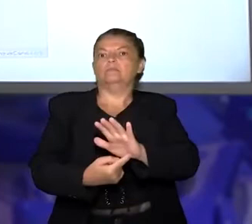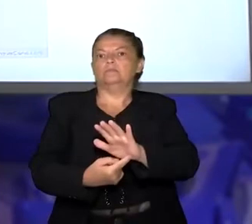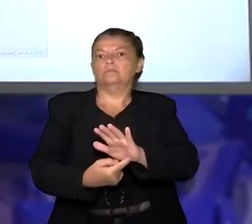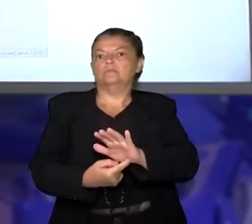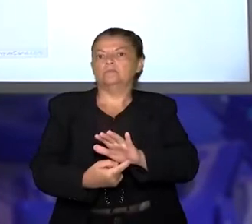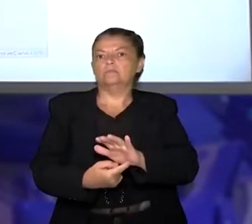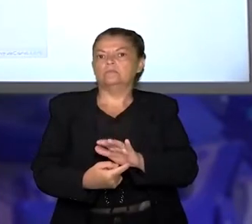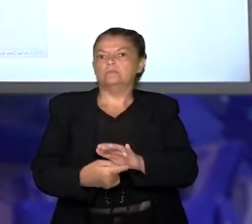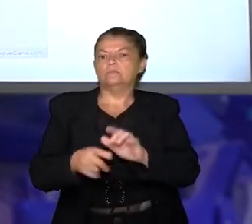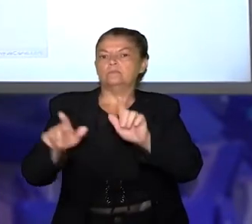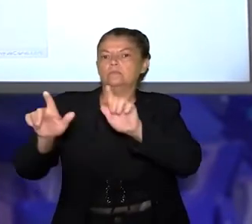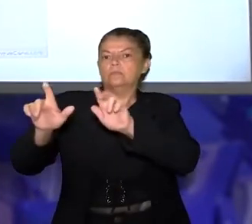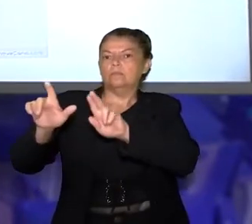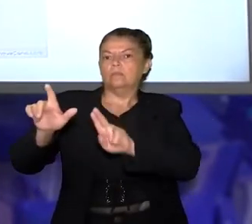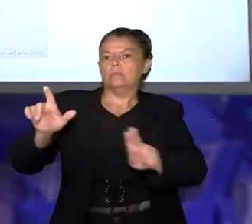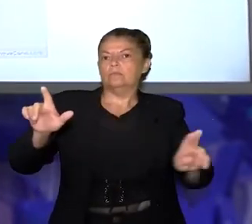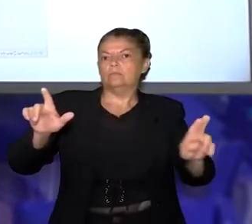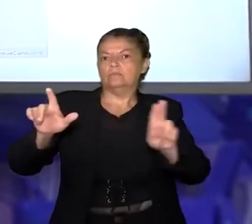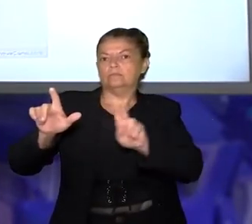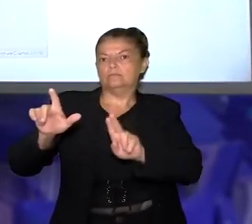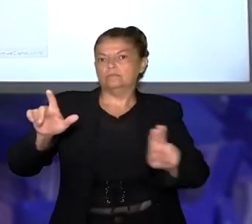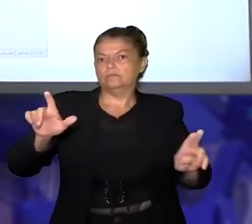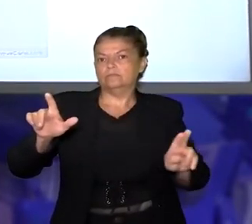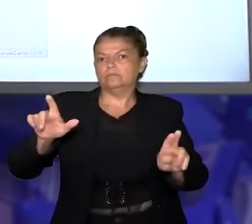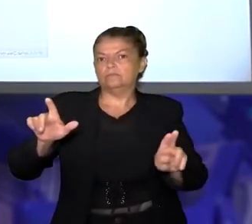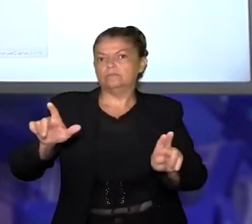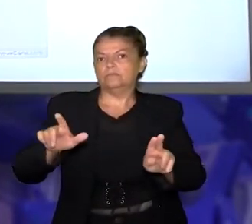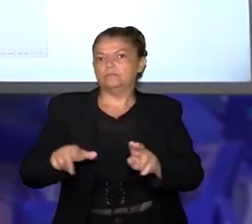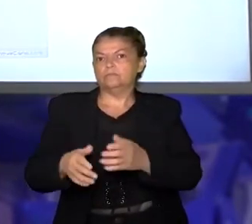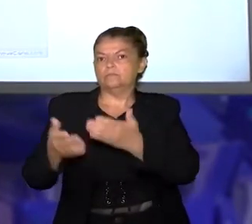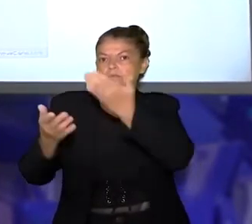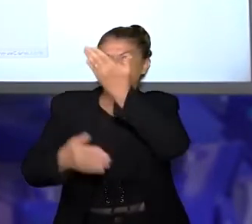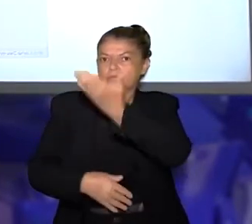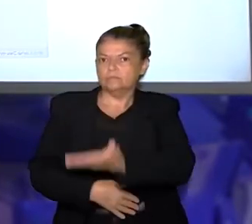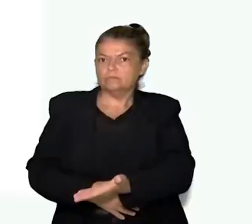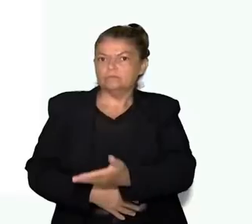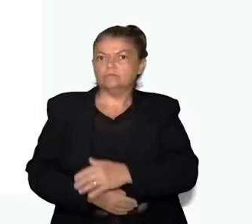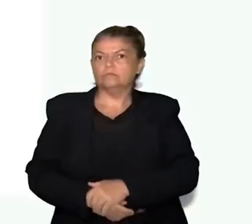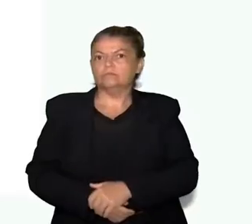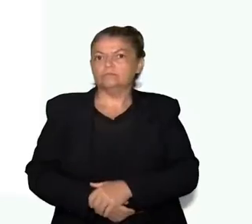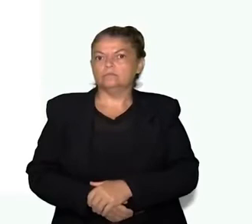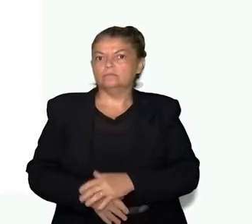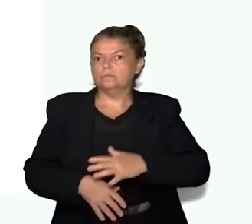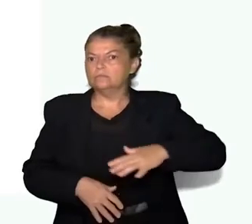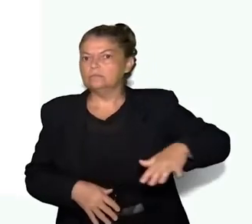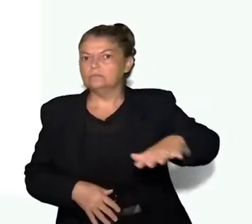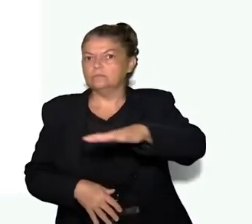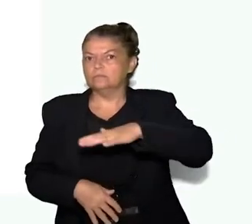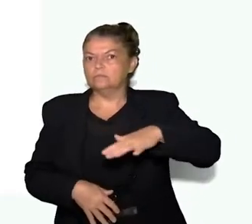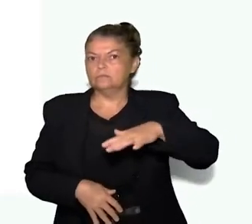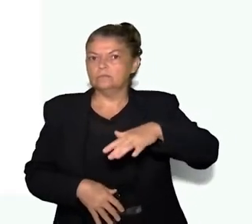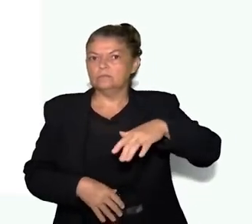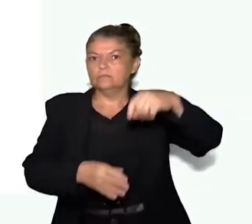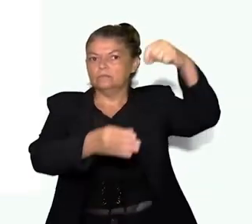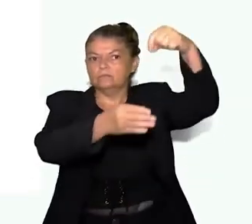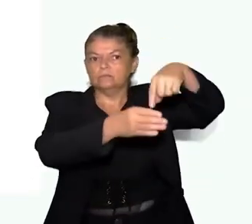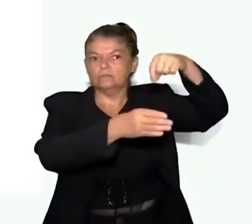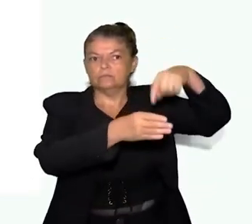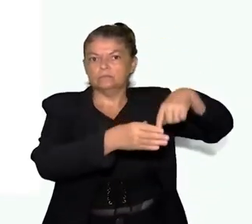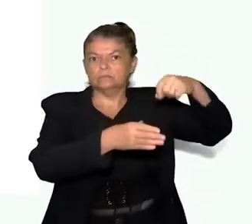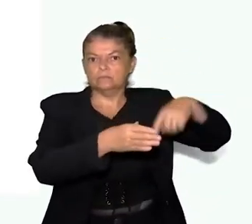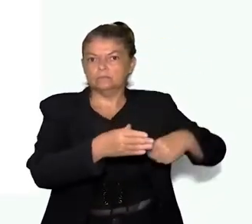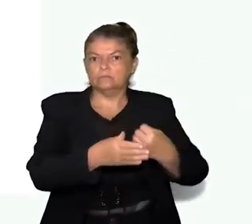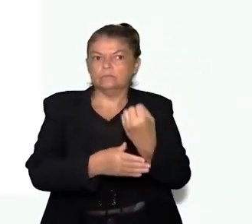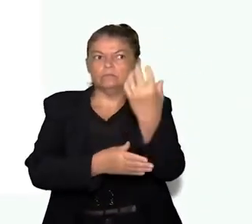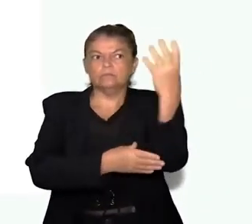e vem a legenda. Eu vou mostrar aqui, por exemplo, isso aqui, a legenda. Área plantada com a cana-de-açúcar nos